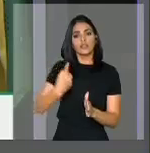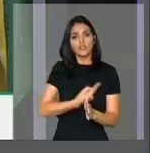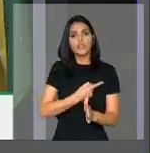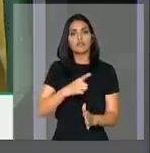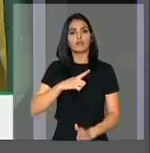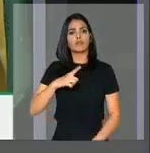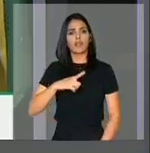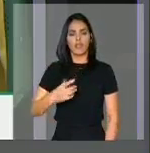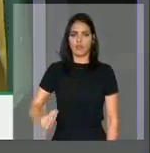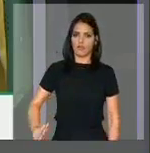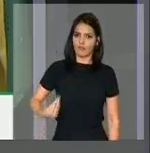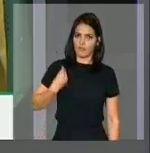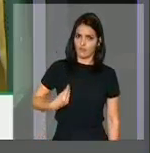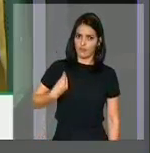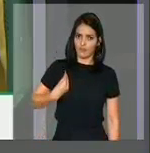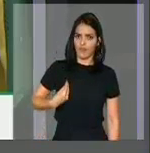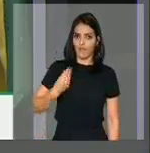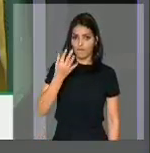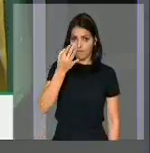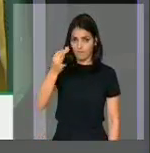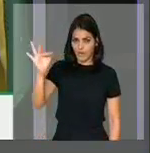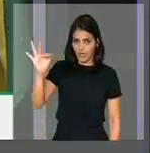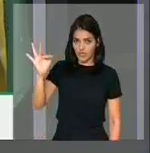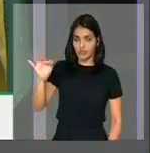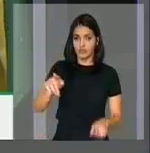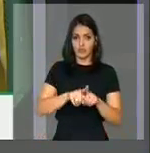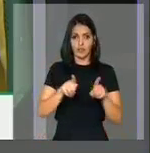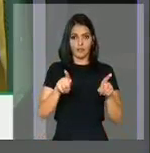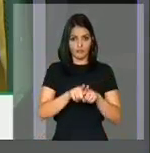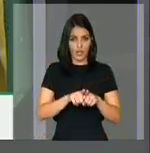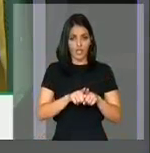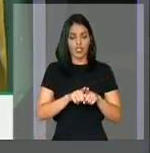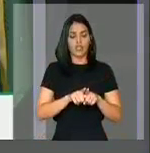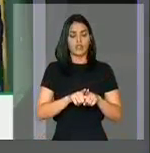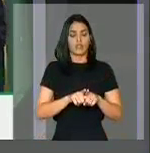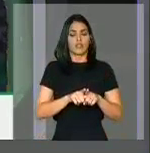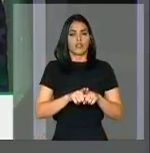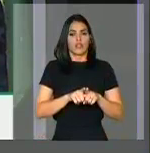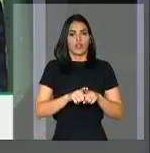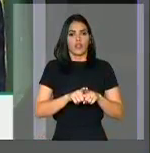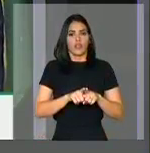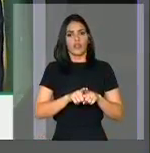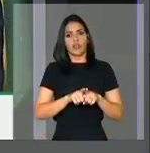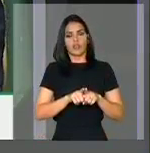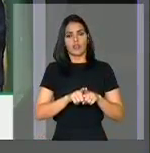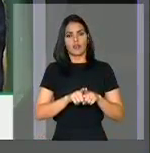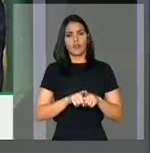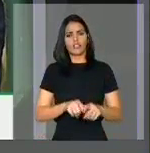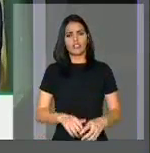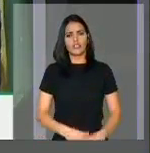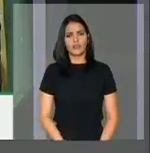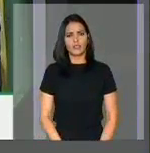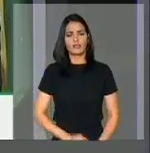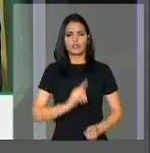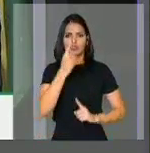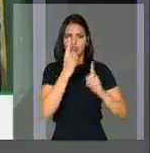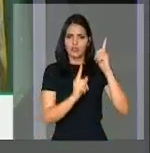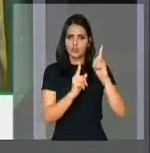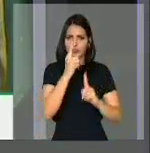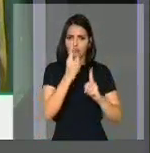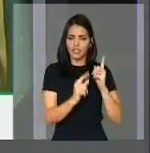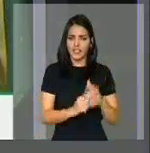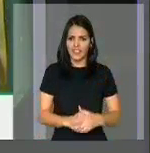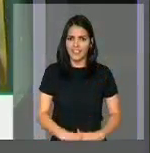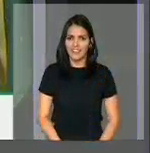teremos a presença da França e do Chile, em que diz aqui o tema, é possível conviver